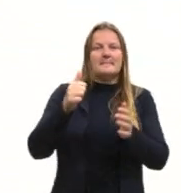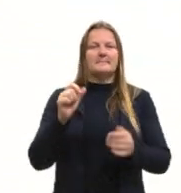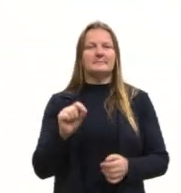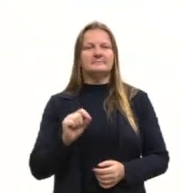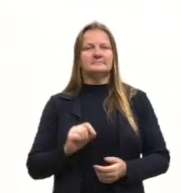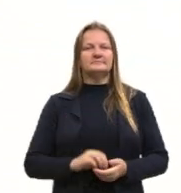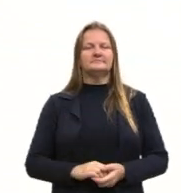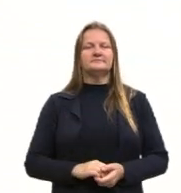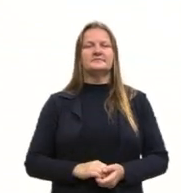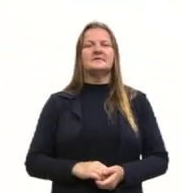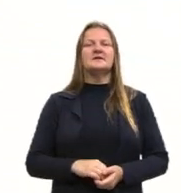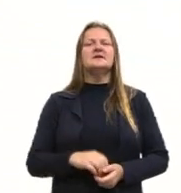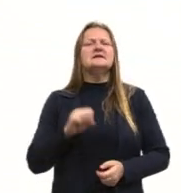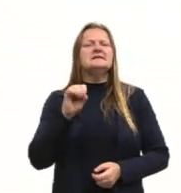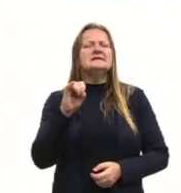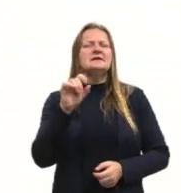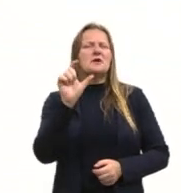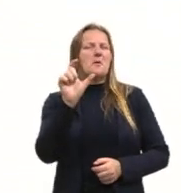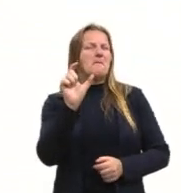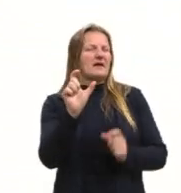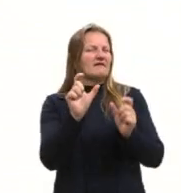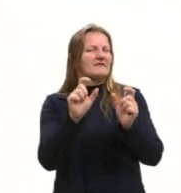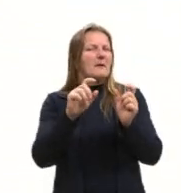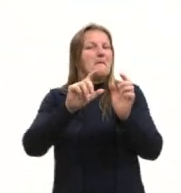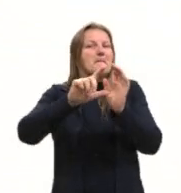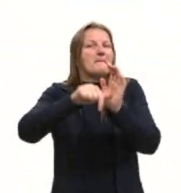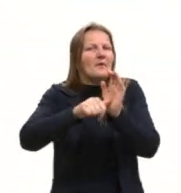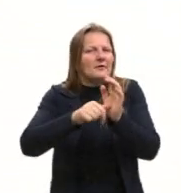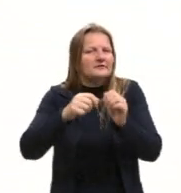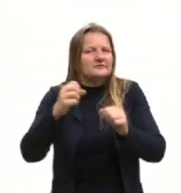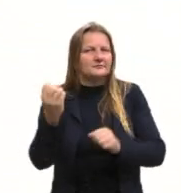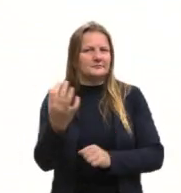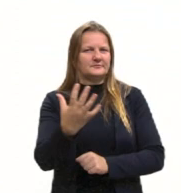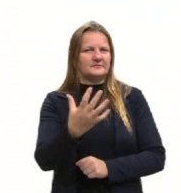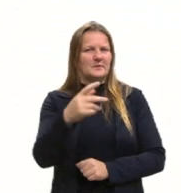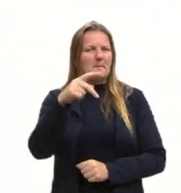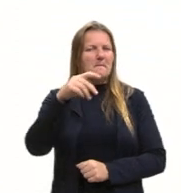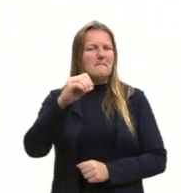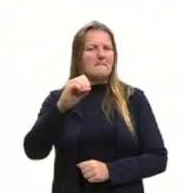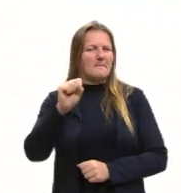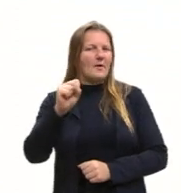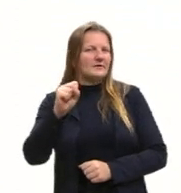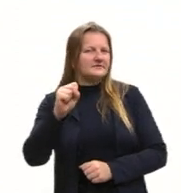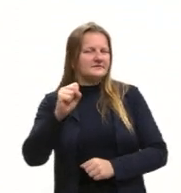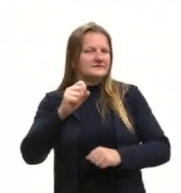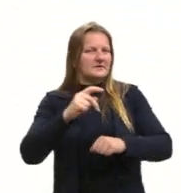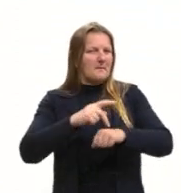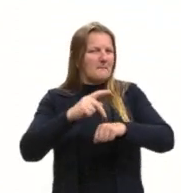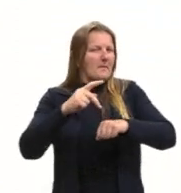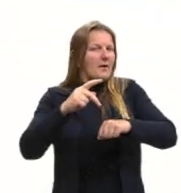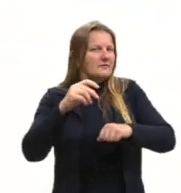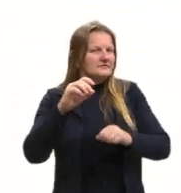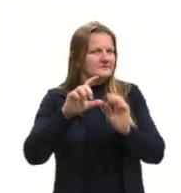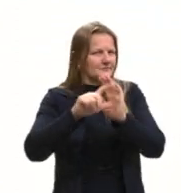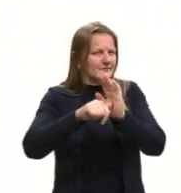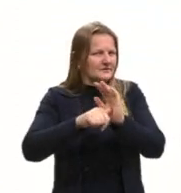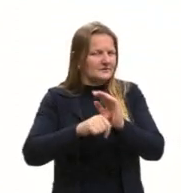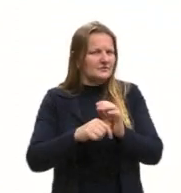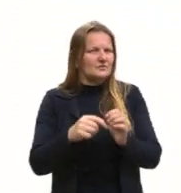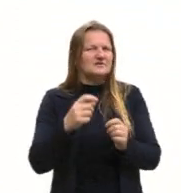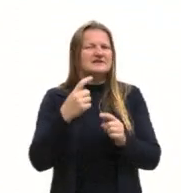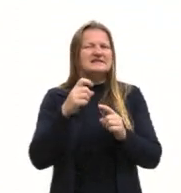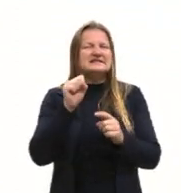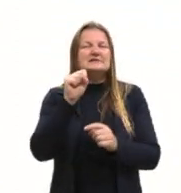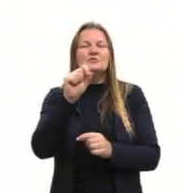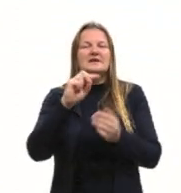Primeiro, sempre questiono o termo pós-moderno. Ele o trouxe, está aqui. Mas pós significa que algo que já foi abandonado.